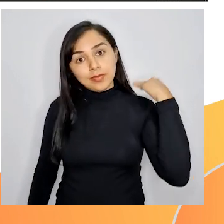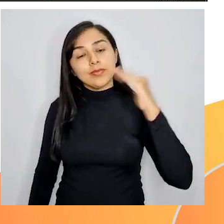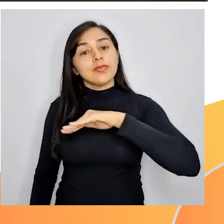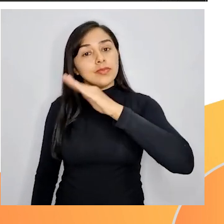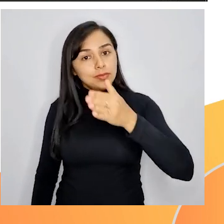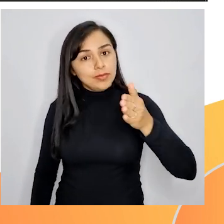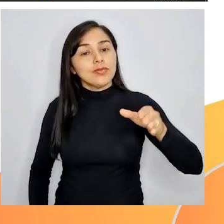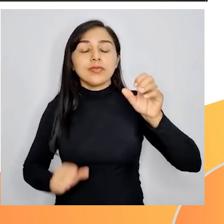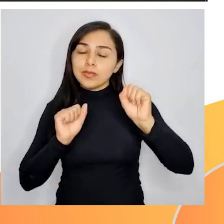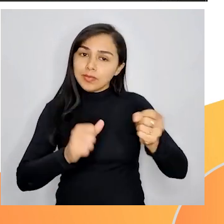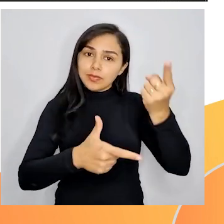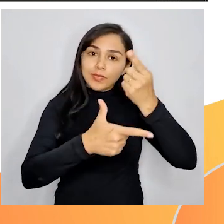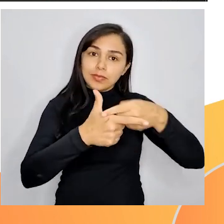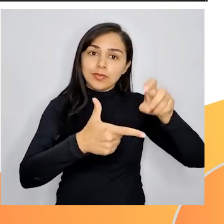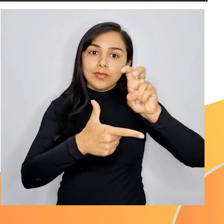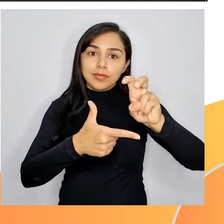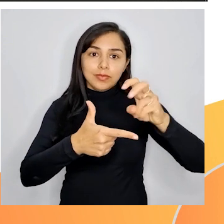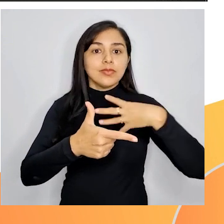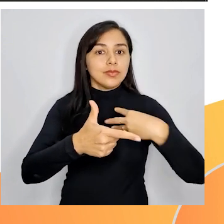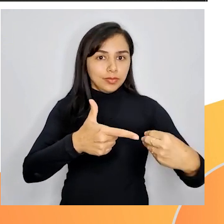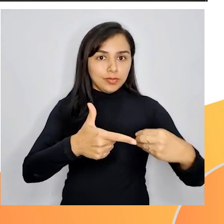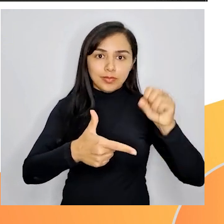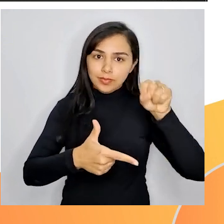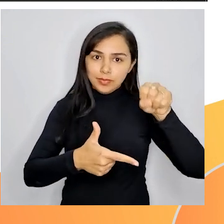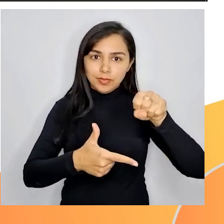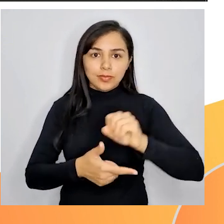realizada. Então, podemos dividir.